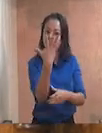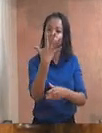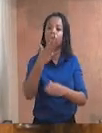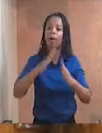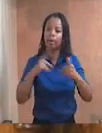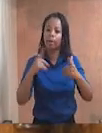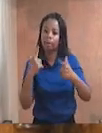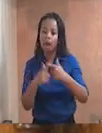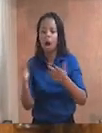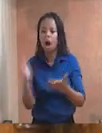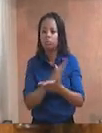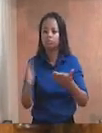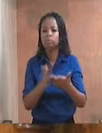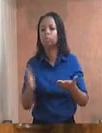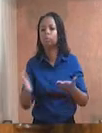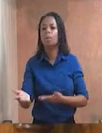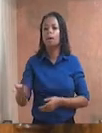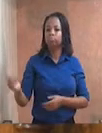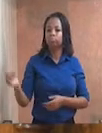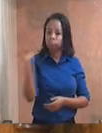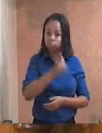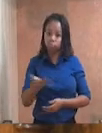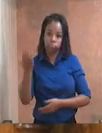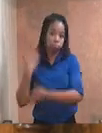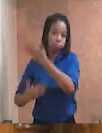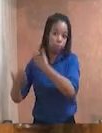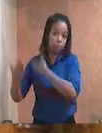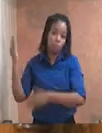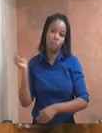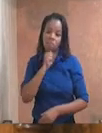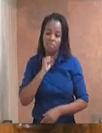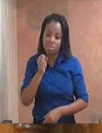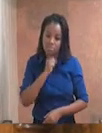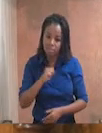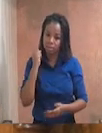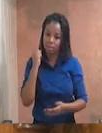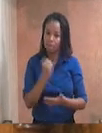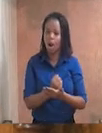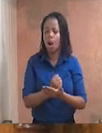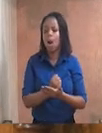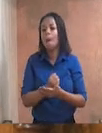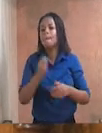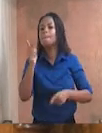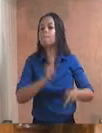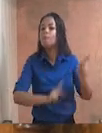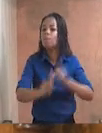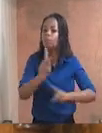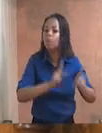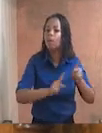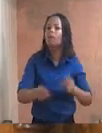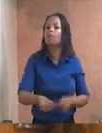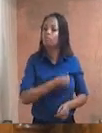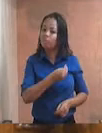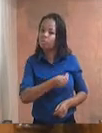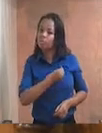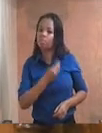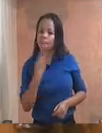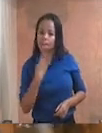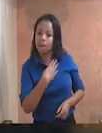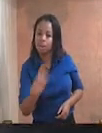do Antigo Testamento foi escrita na Babilônia, onde o povo viveu no cativeiro no século VI a.C.